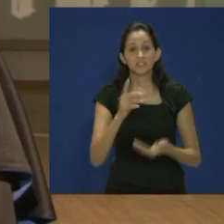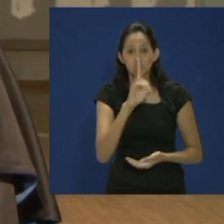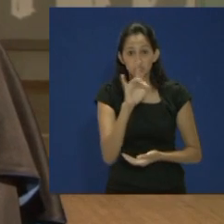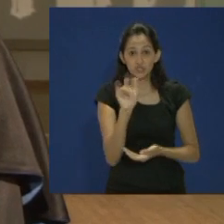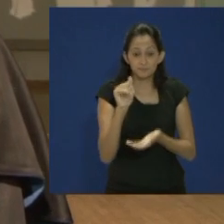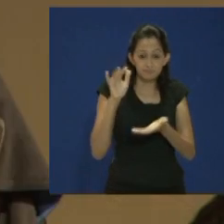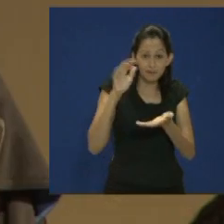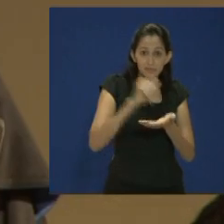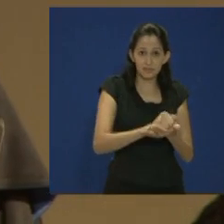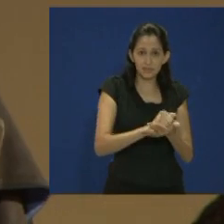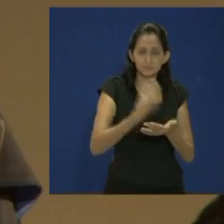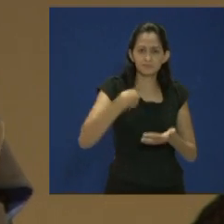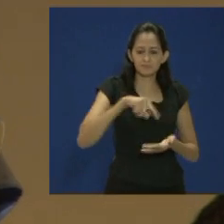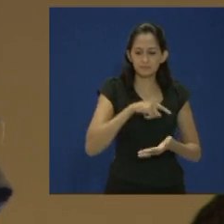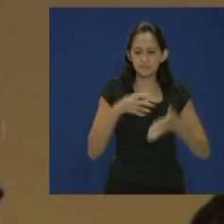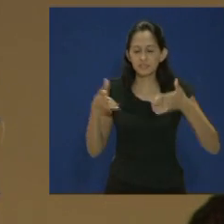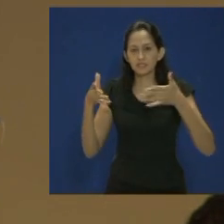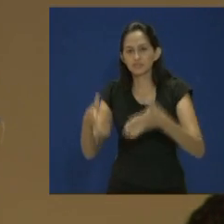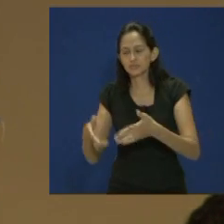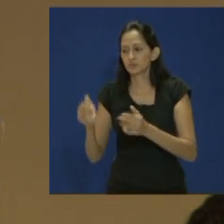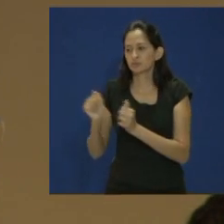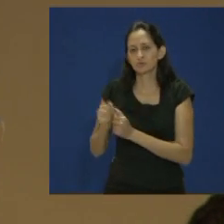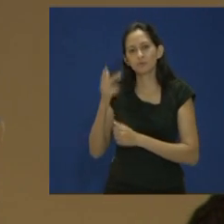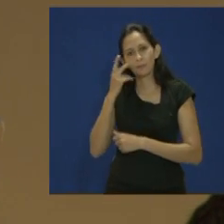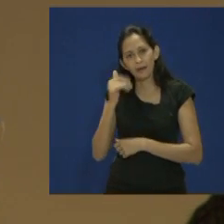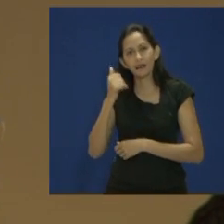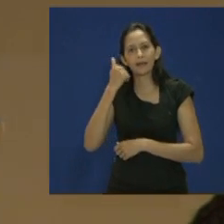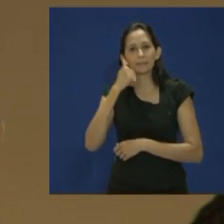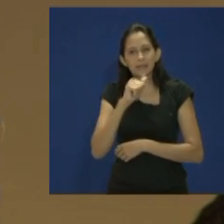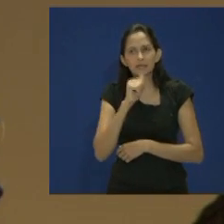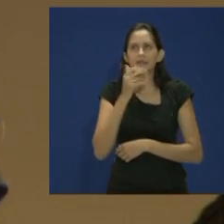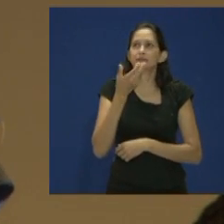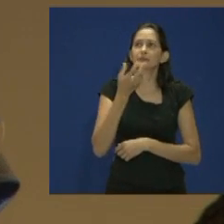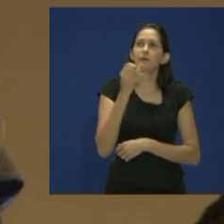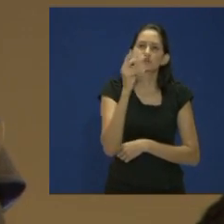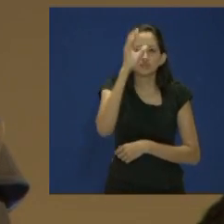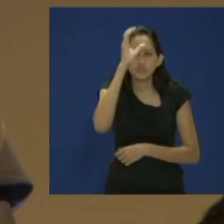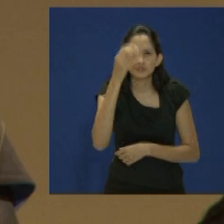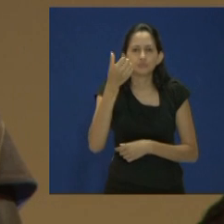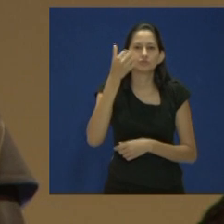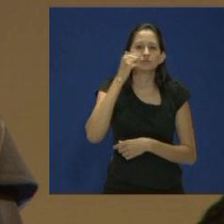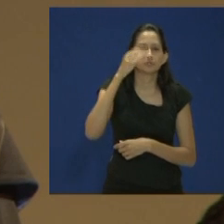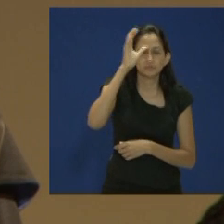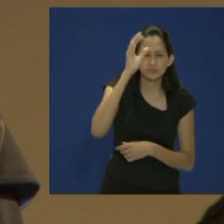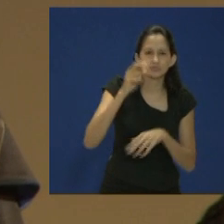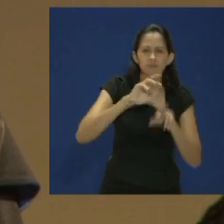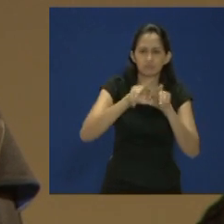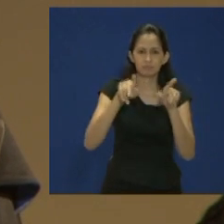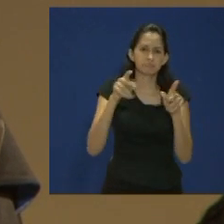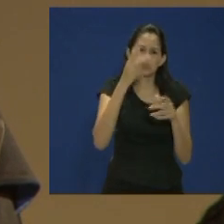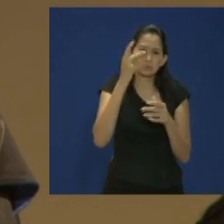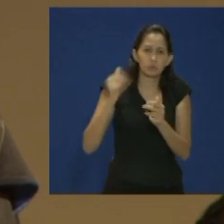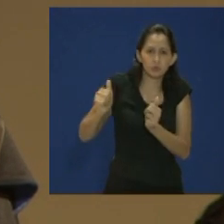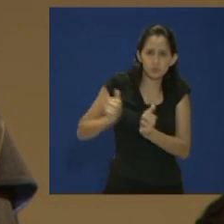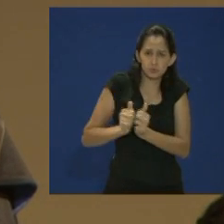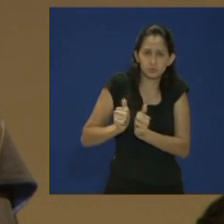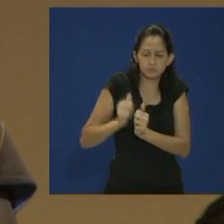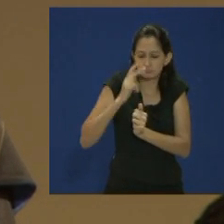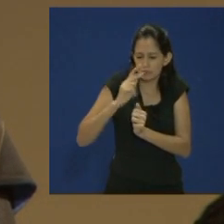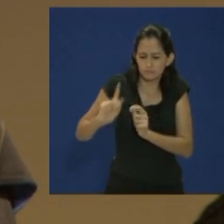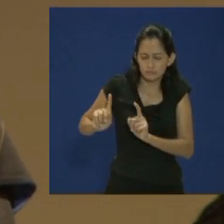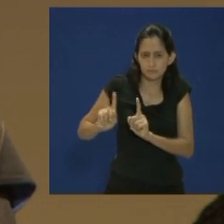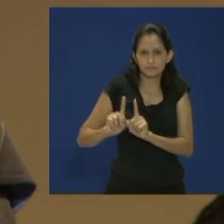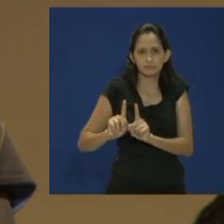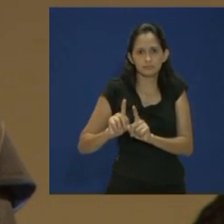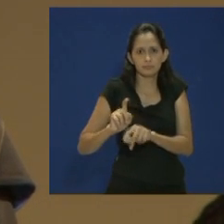matrícula, chegamos acompanhados de pai, mãe, tio, tia, enfim, de alguém que estava ali do nosso lado